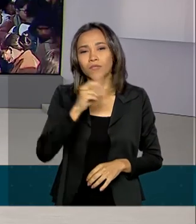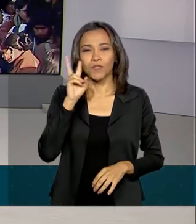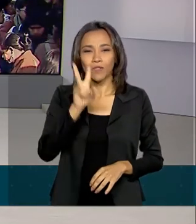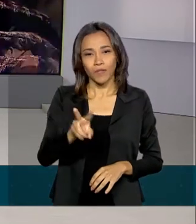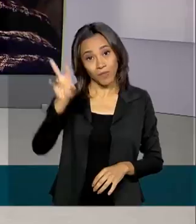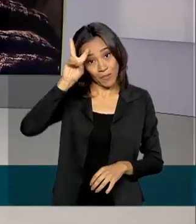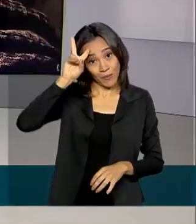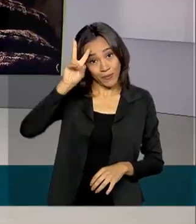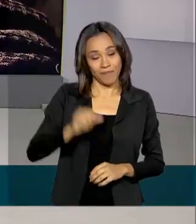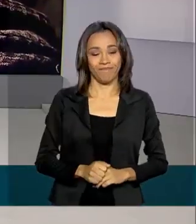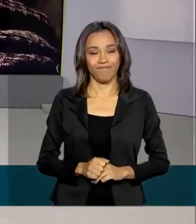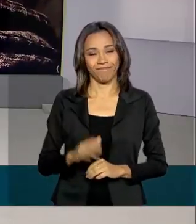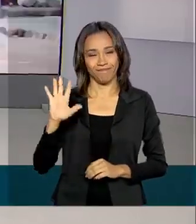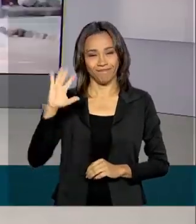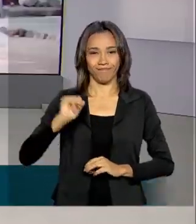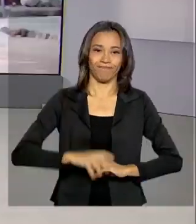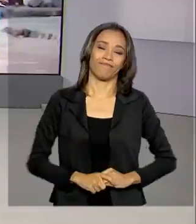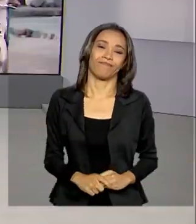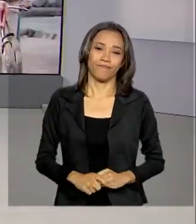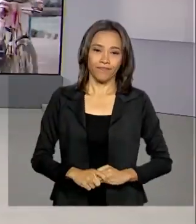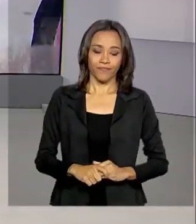vemos na segunda-feira. Até lá!